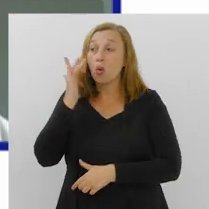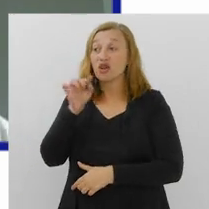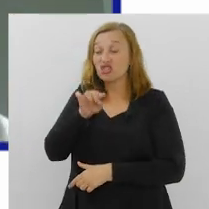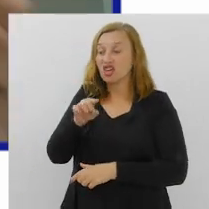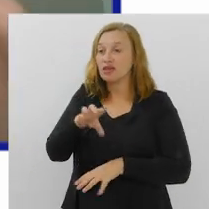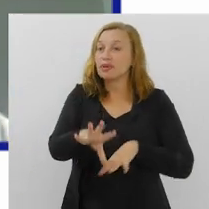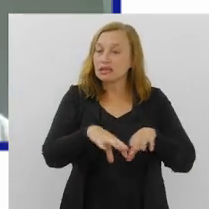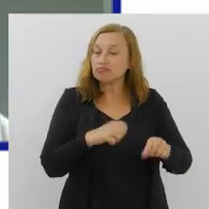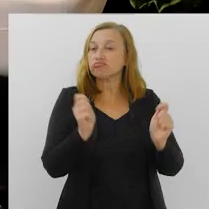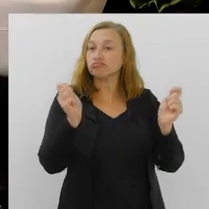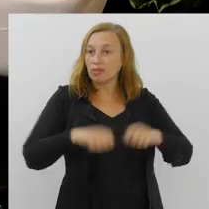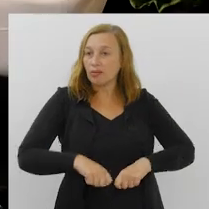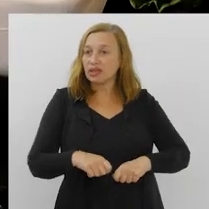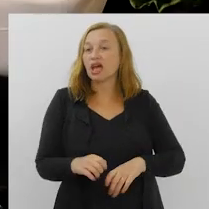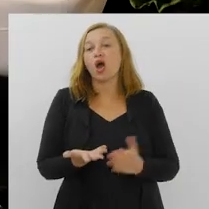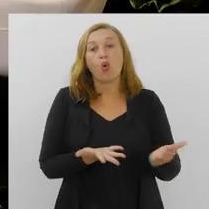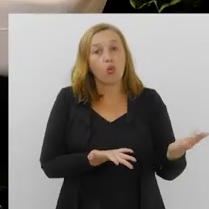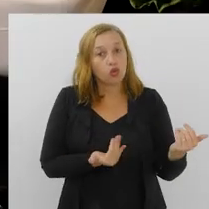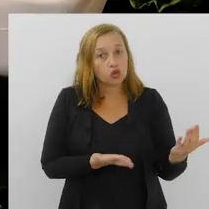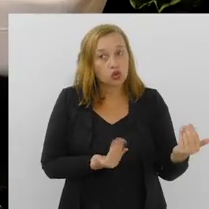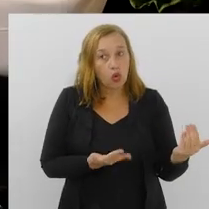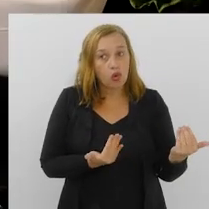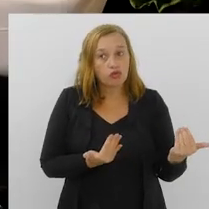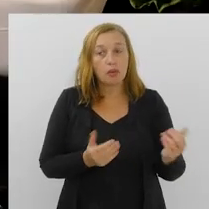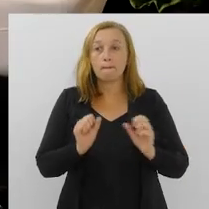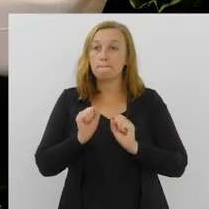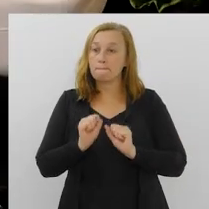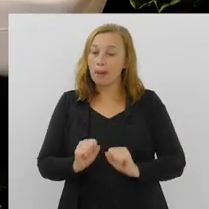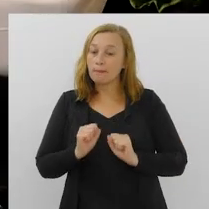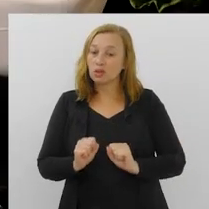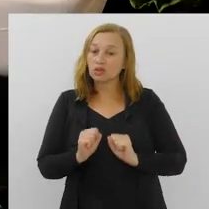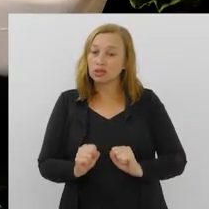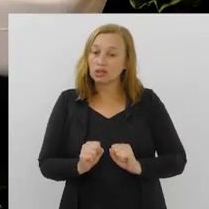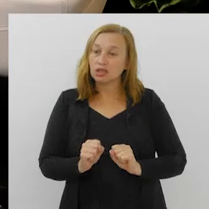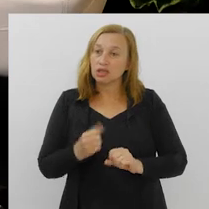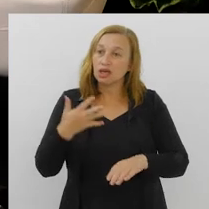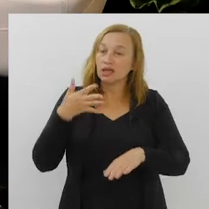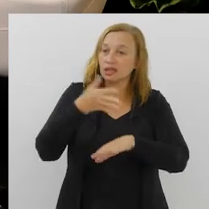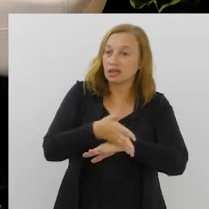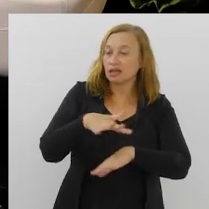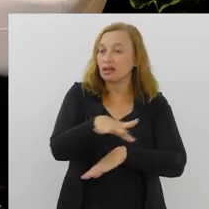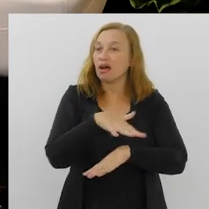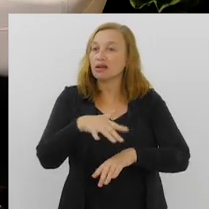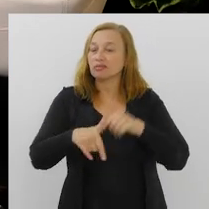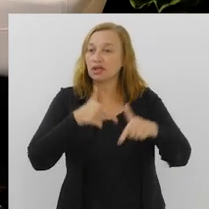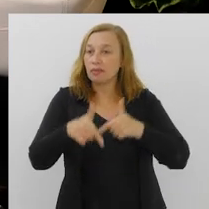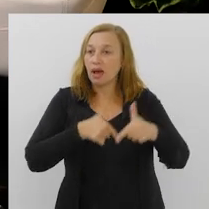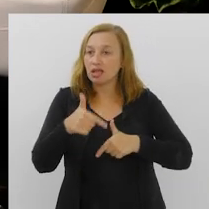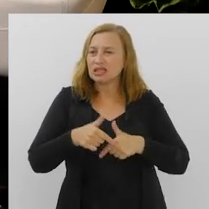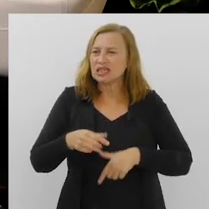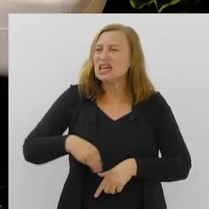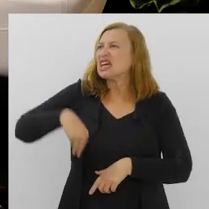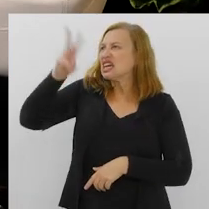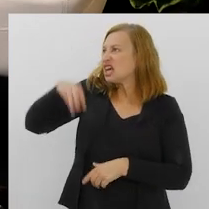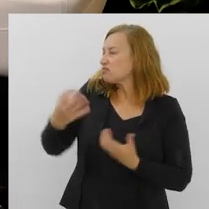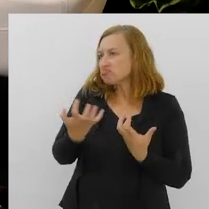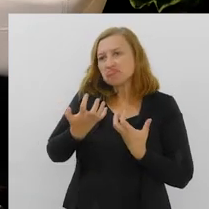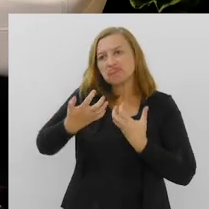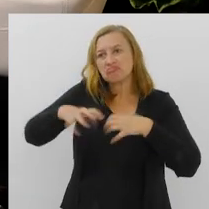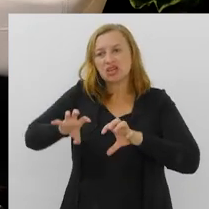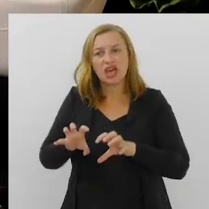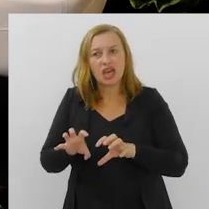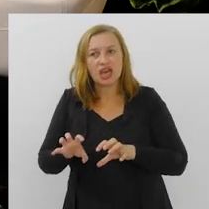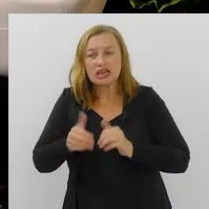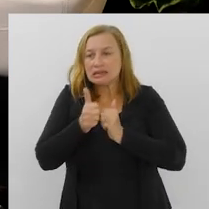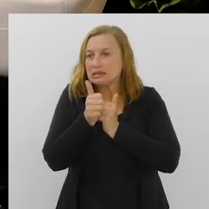Eu acho que a gente precisa capacitar os jovens para poderem entrar no mercado de trabalho. Quem não quiser